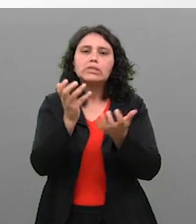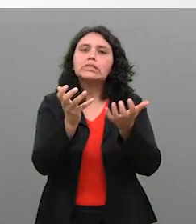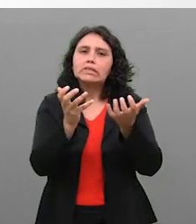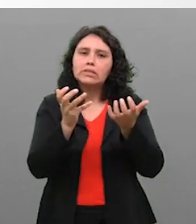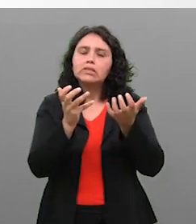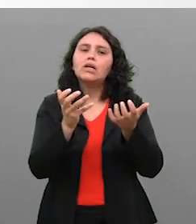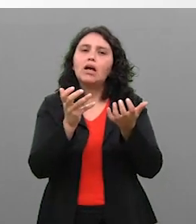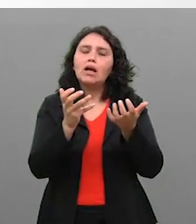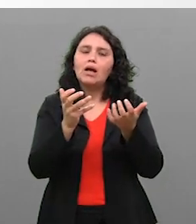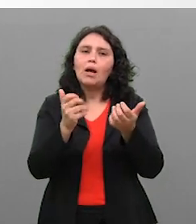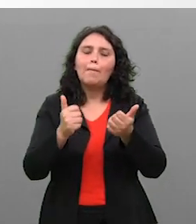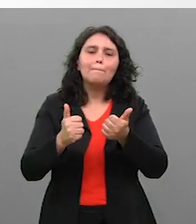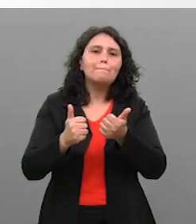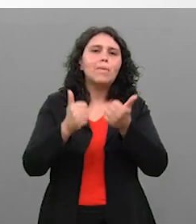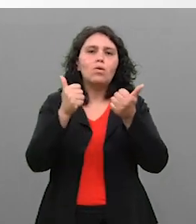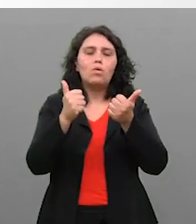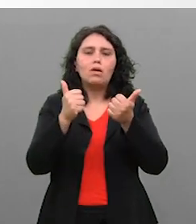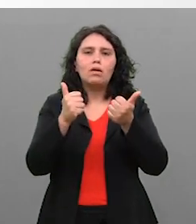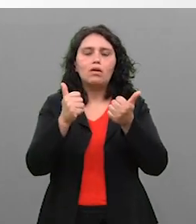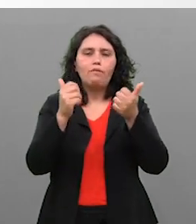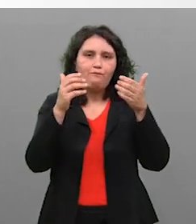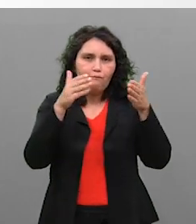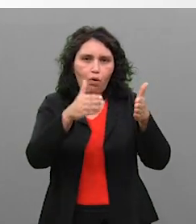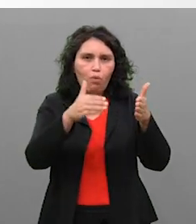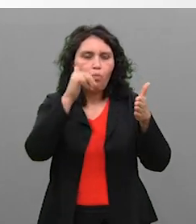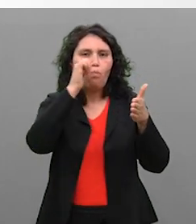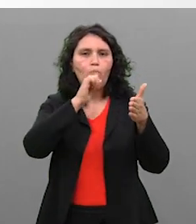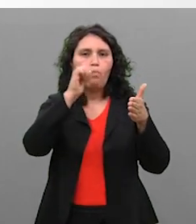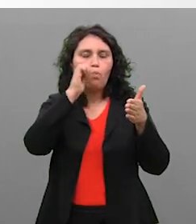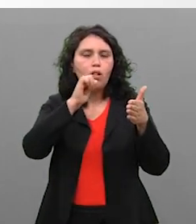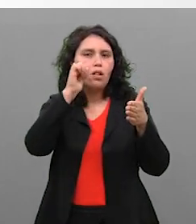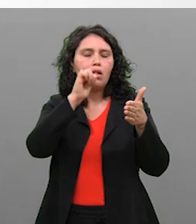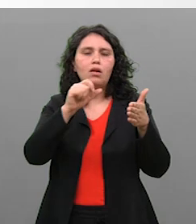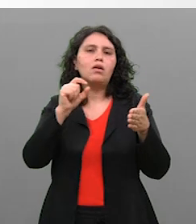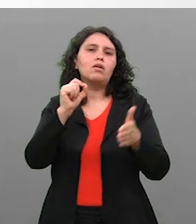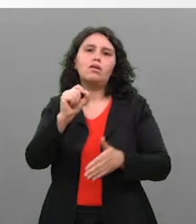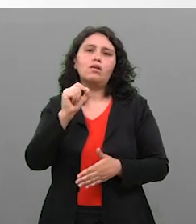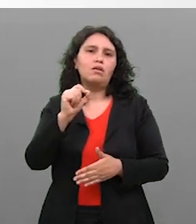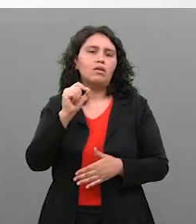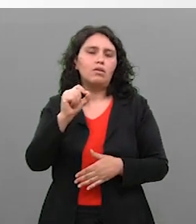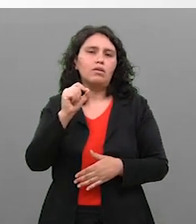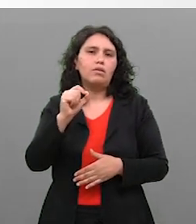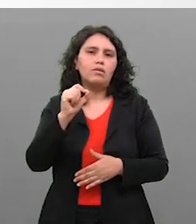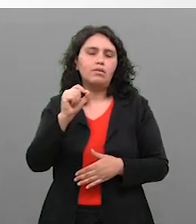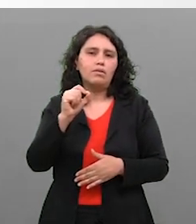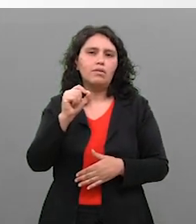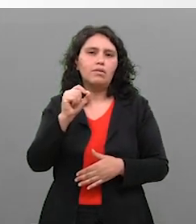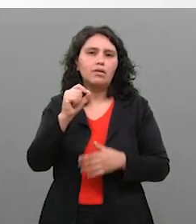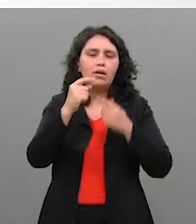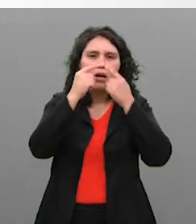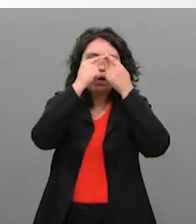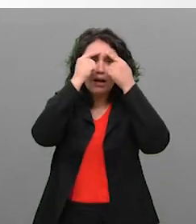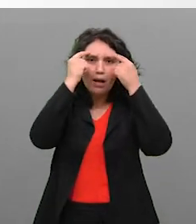como as pessoas que elas querem melhorar efetivamente, especialmente as mulheres, elas buscam,